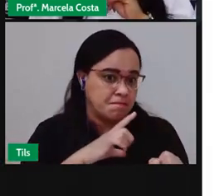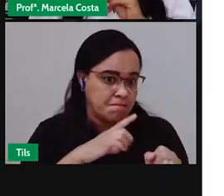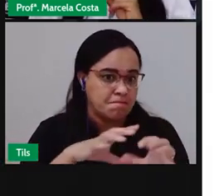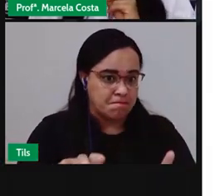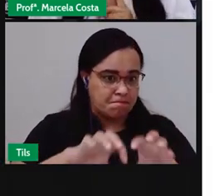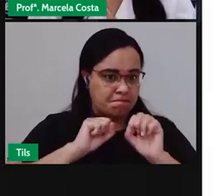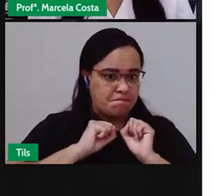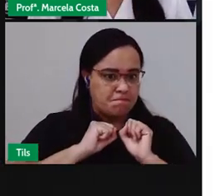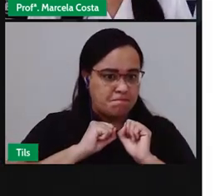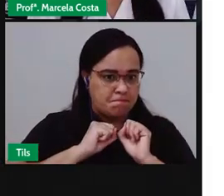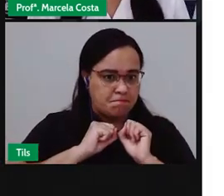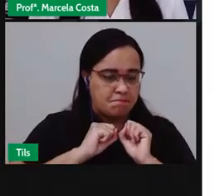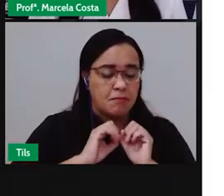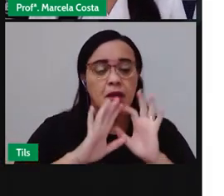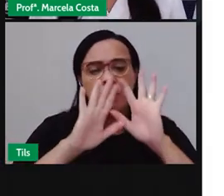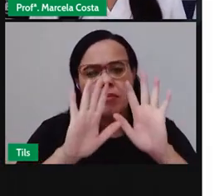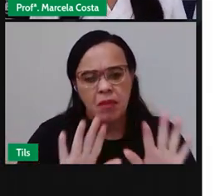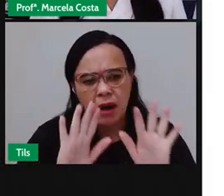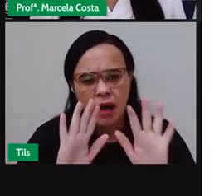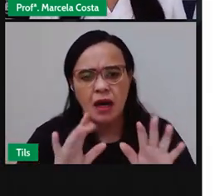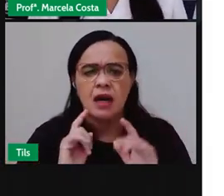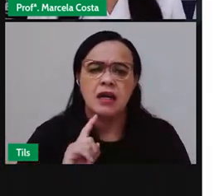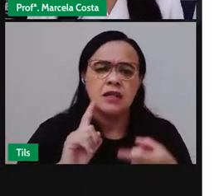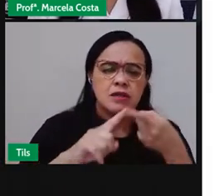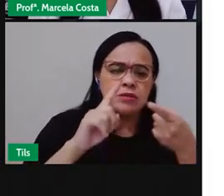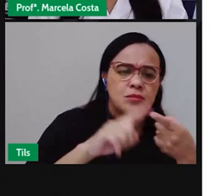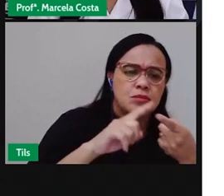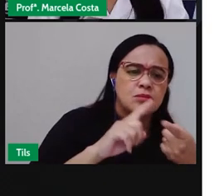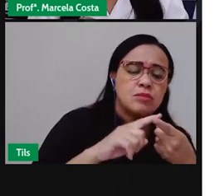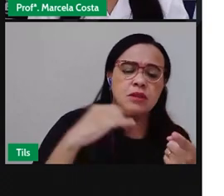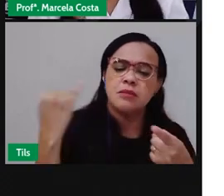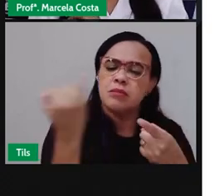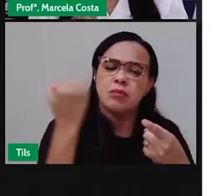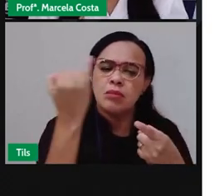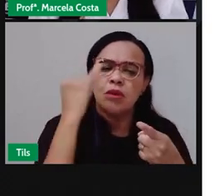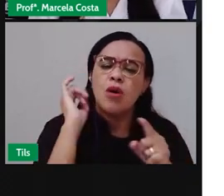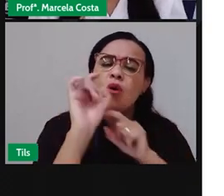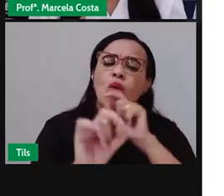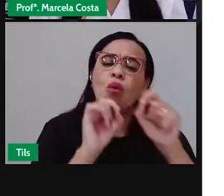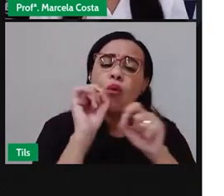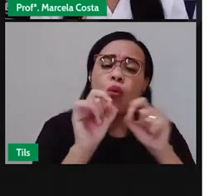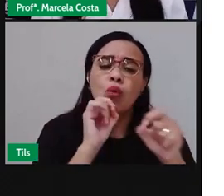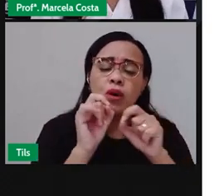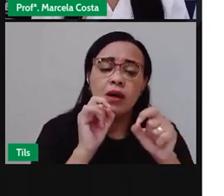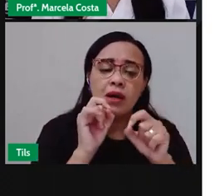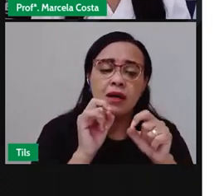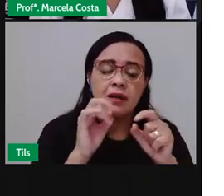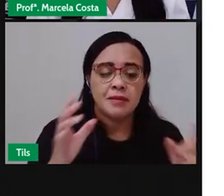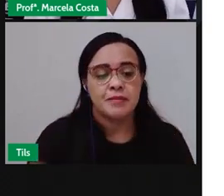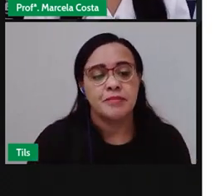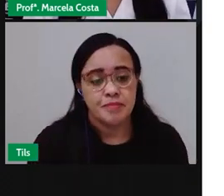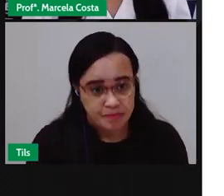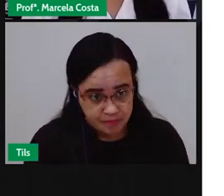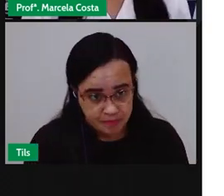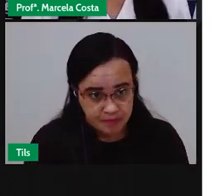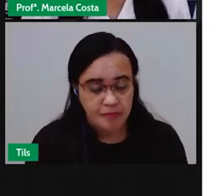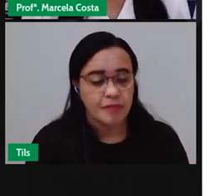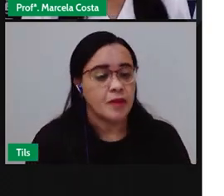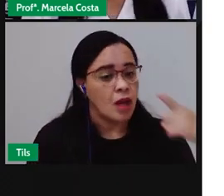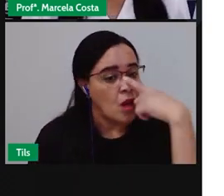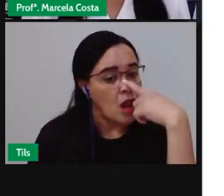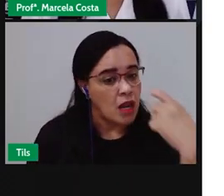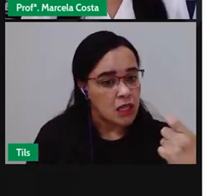Uma alternativa importante para que esse tipo de coisa não aconteça não é descartar o lixo da maneira